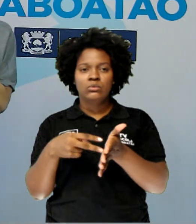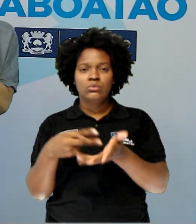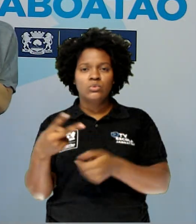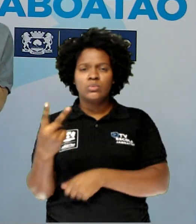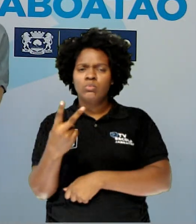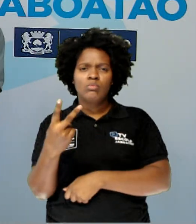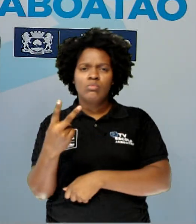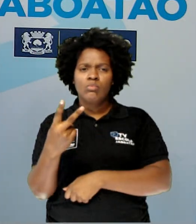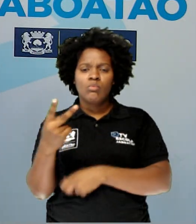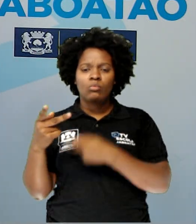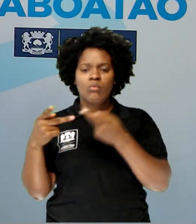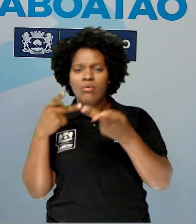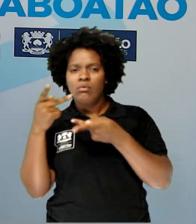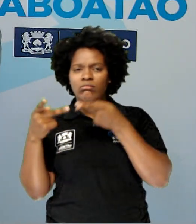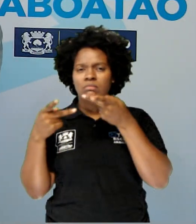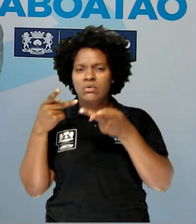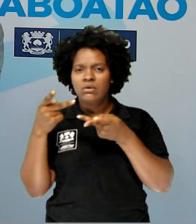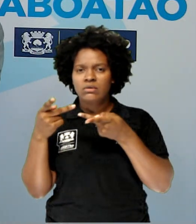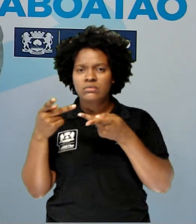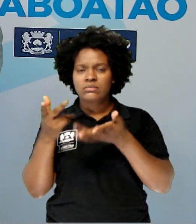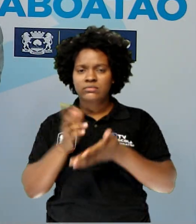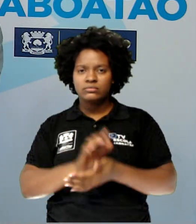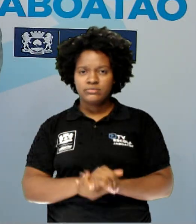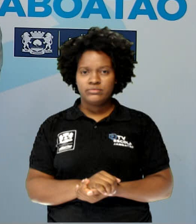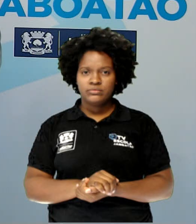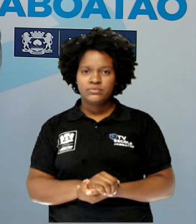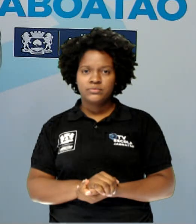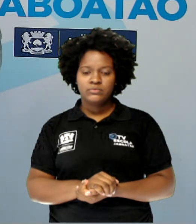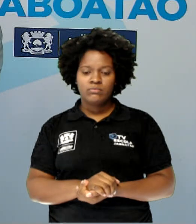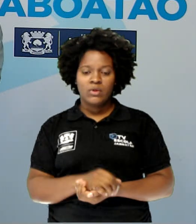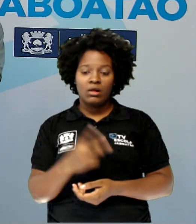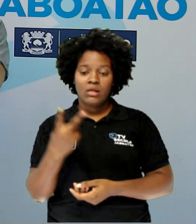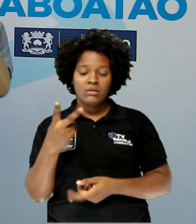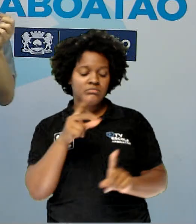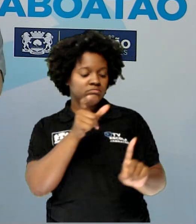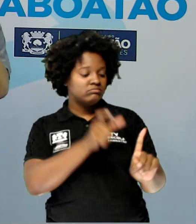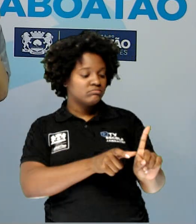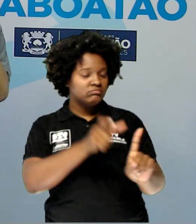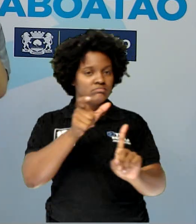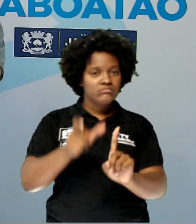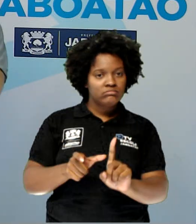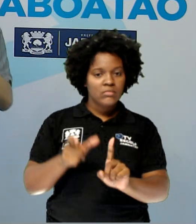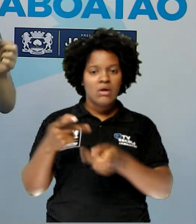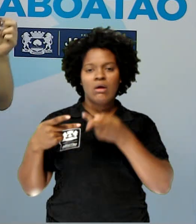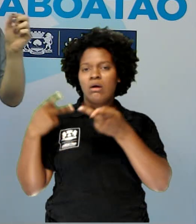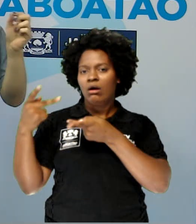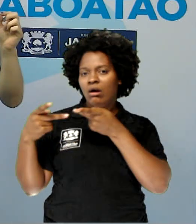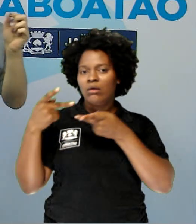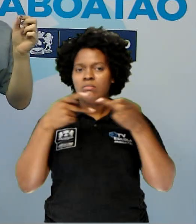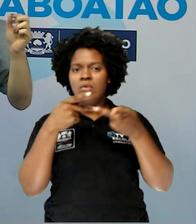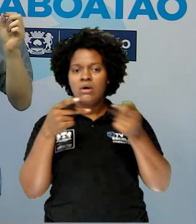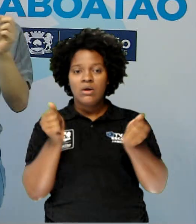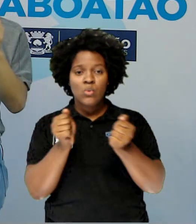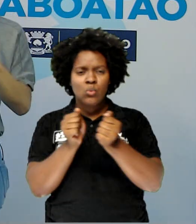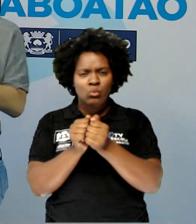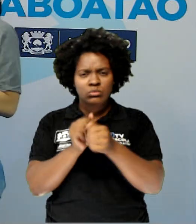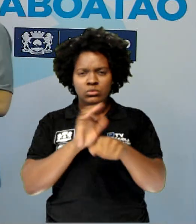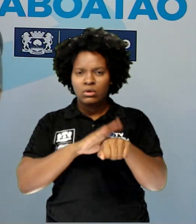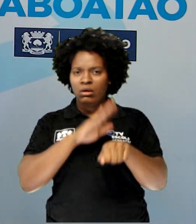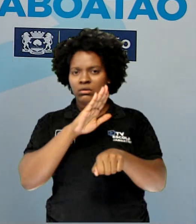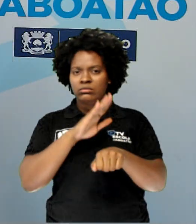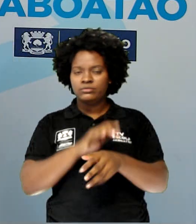de fala duplo, gente, é quando os dois personagens falam a mesma coisa, no mesmo momento. Tá?